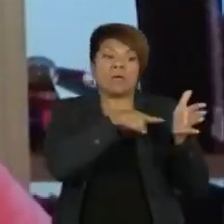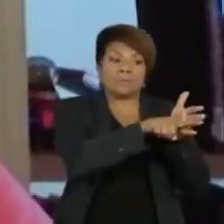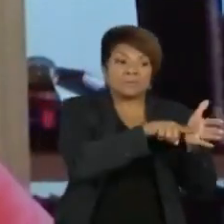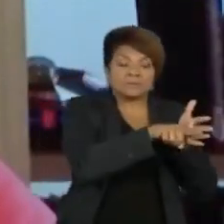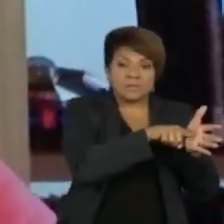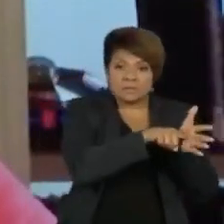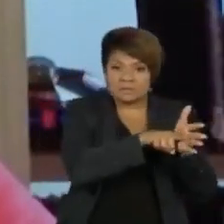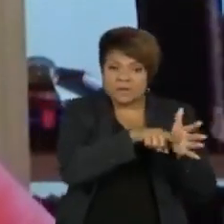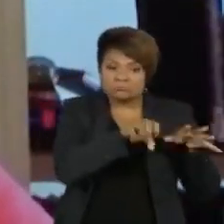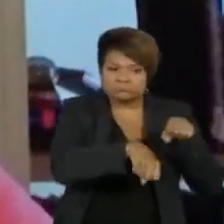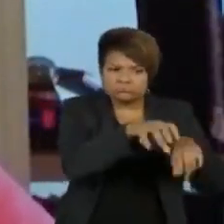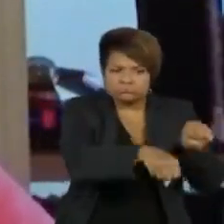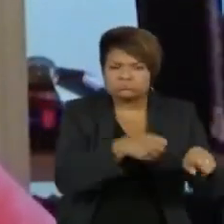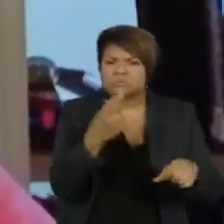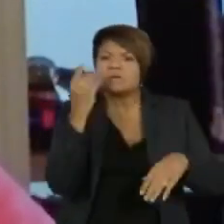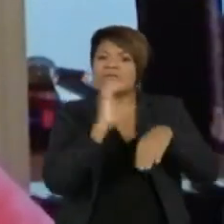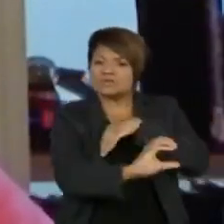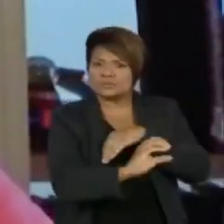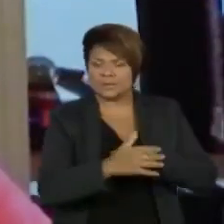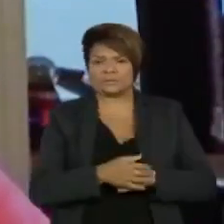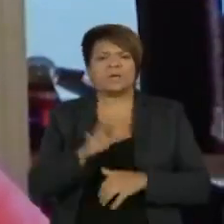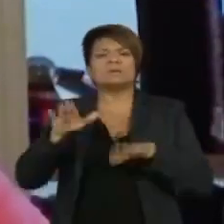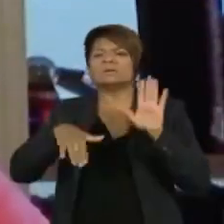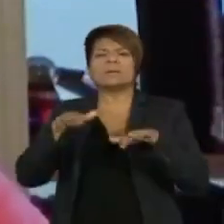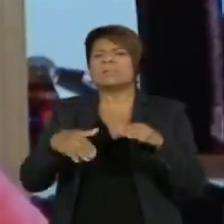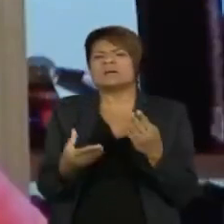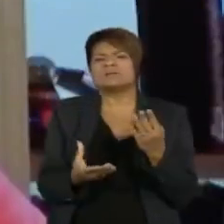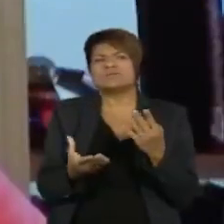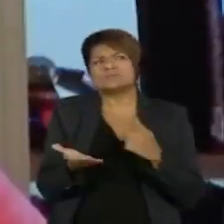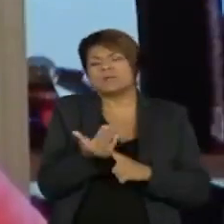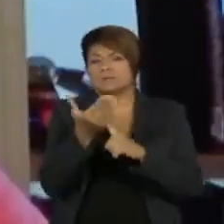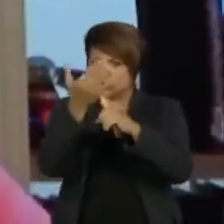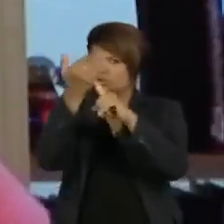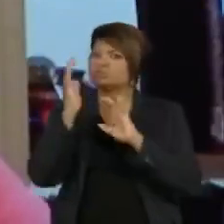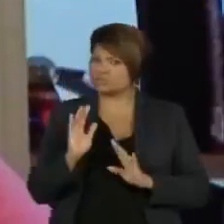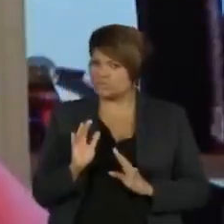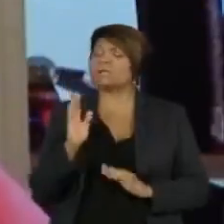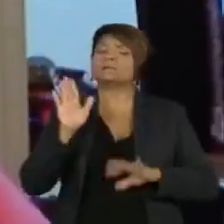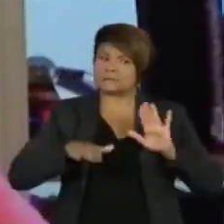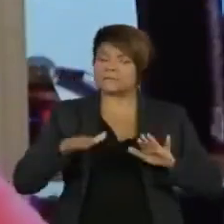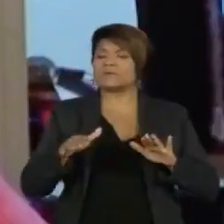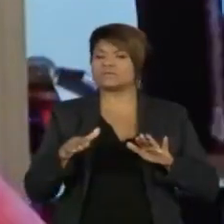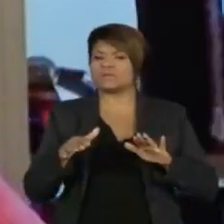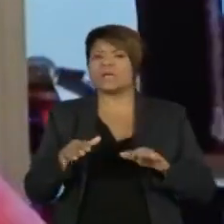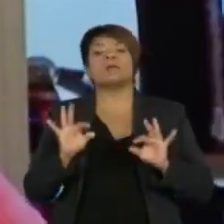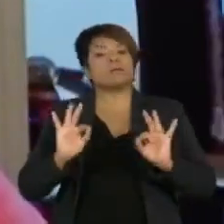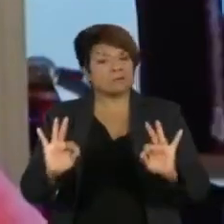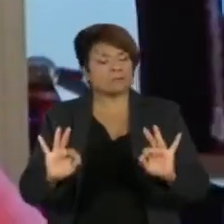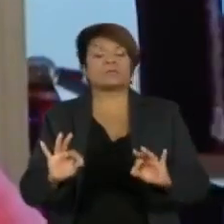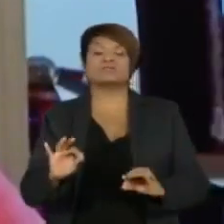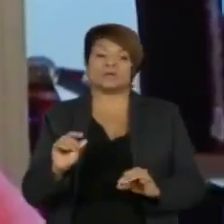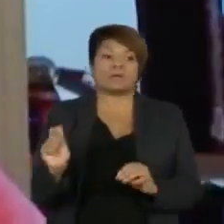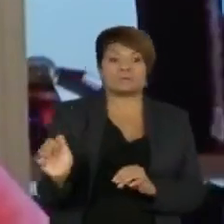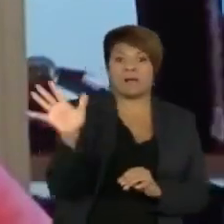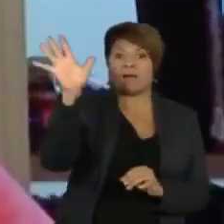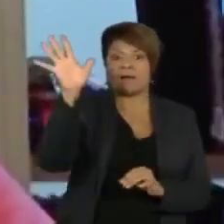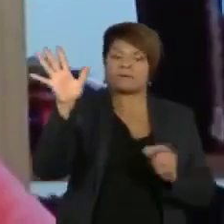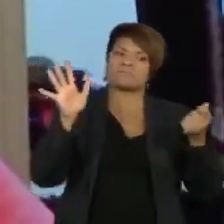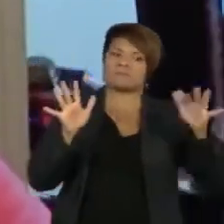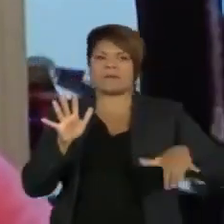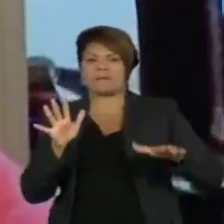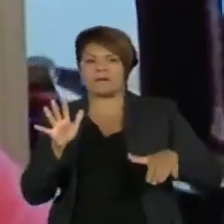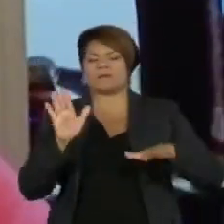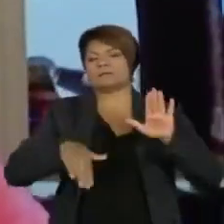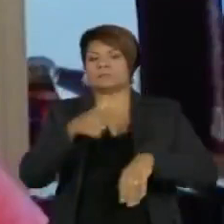investimento. Então, depende muito da tecnologia que se usa, realmente vai fazer com que a vacina fique mais cara ou mais barata e,